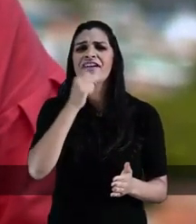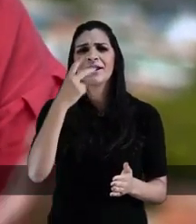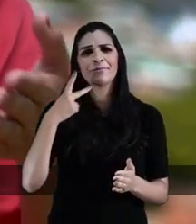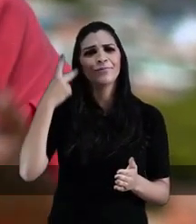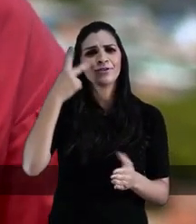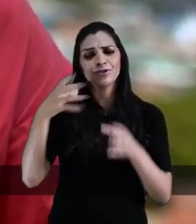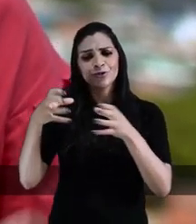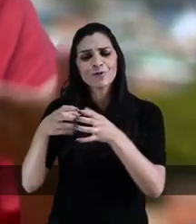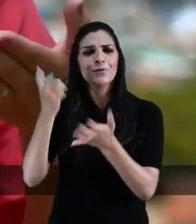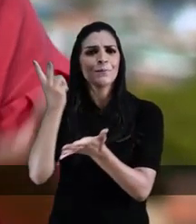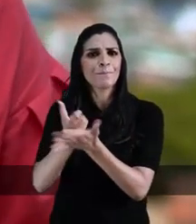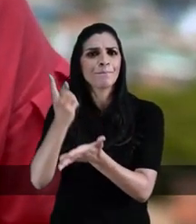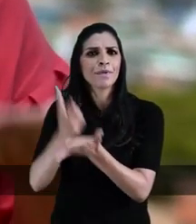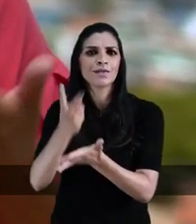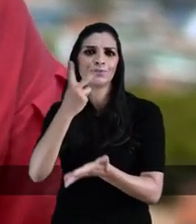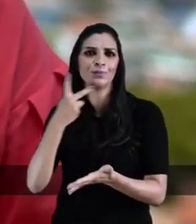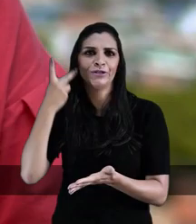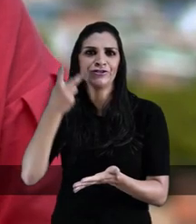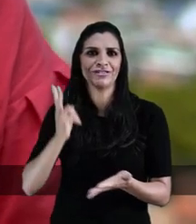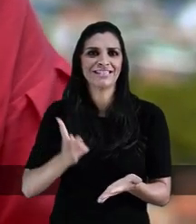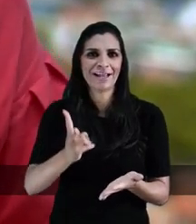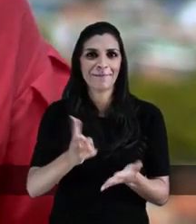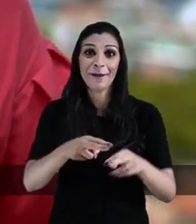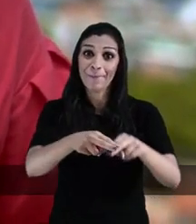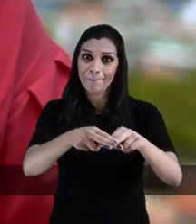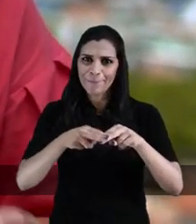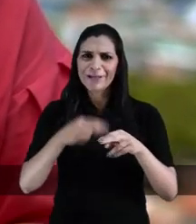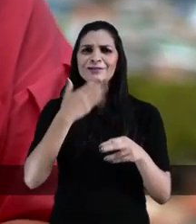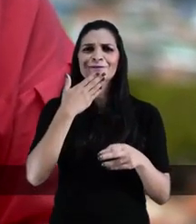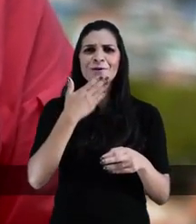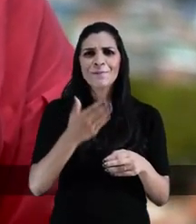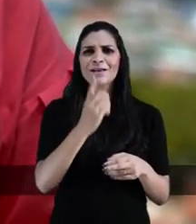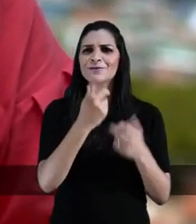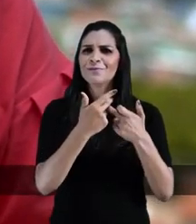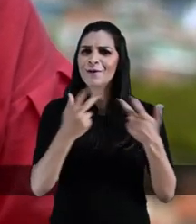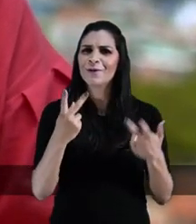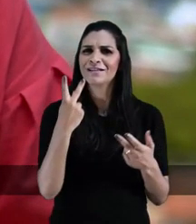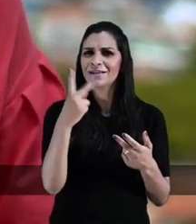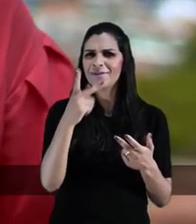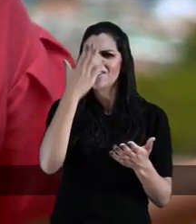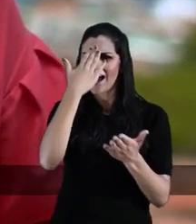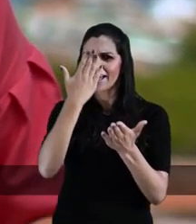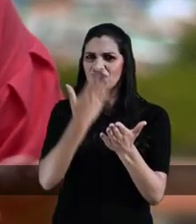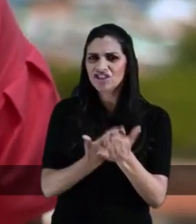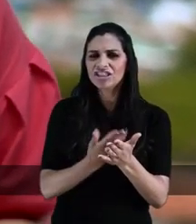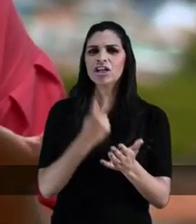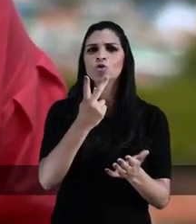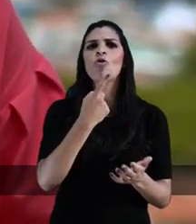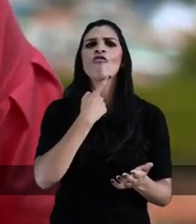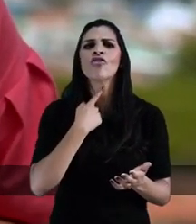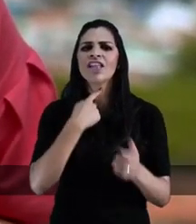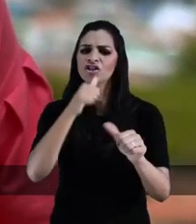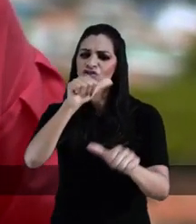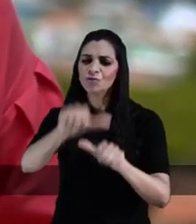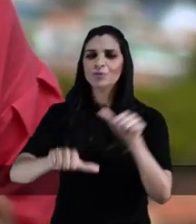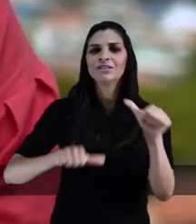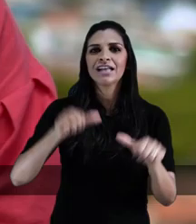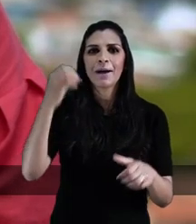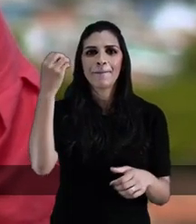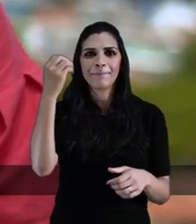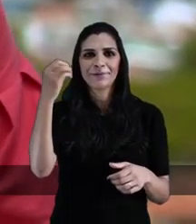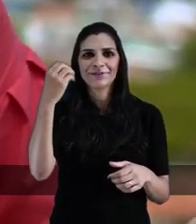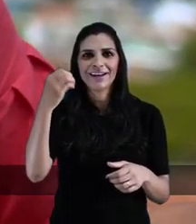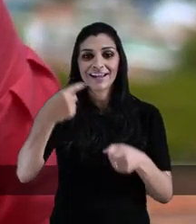política, dos mesmos políticos de sempre. Por isso, eu peço uma coisa pra ti. Acredita na tua vontade de mudar